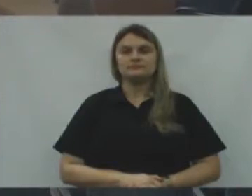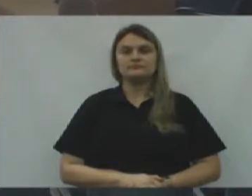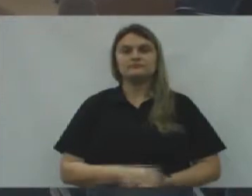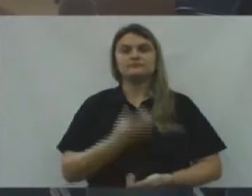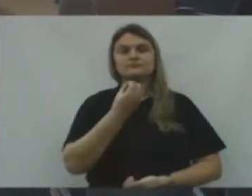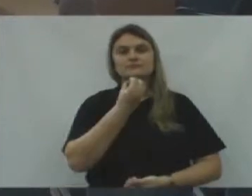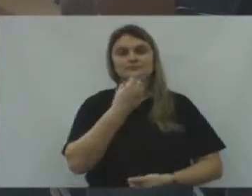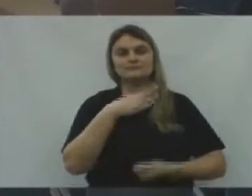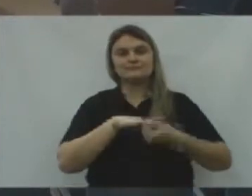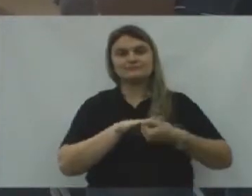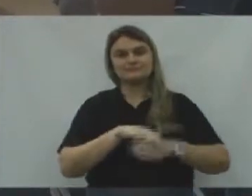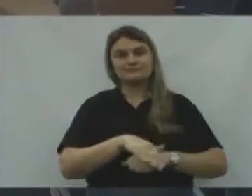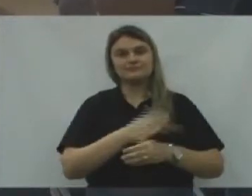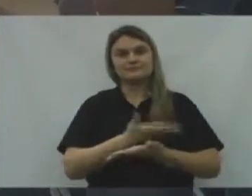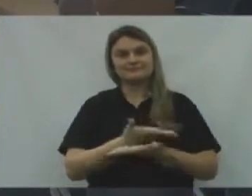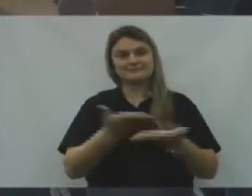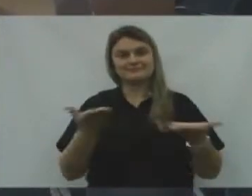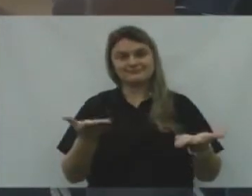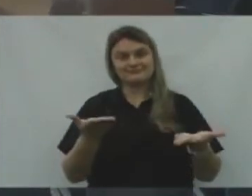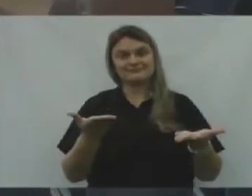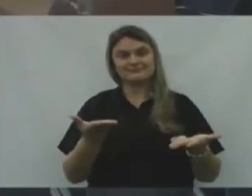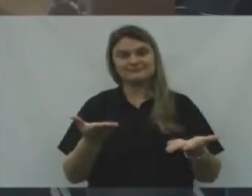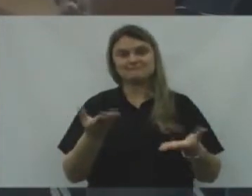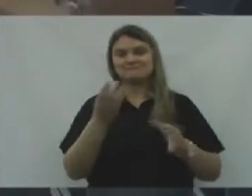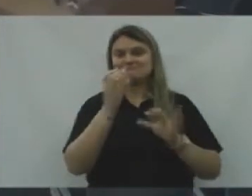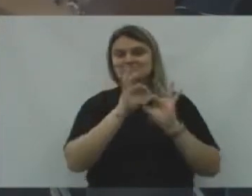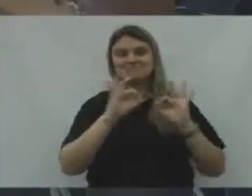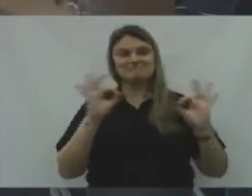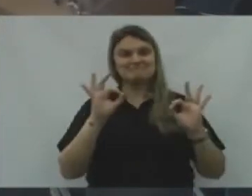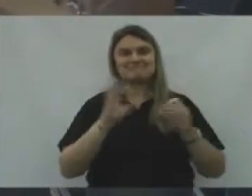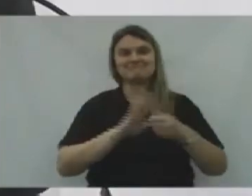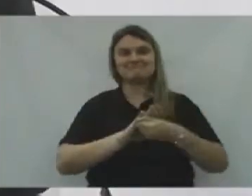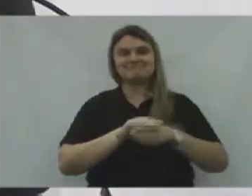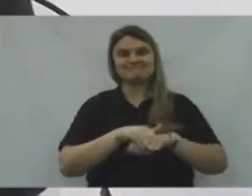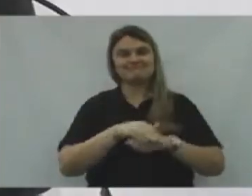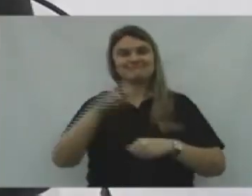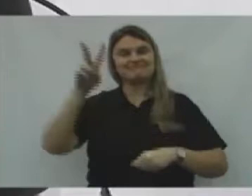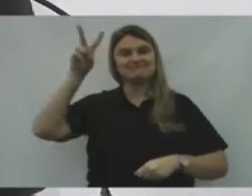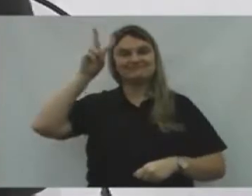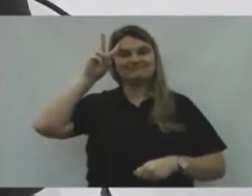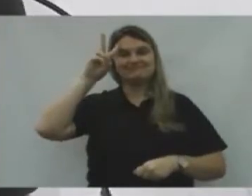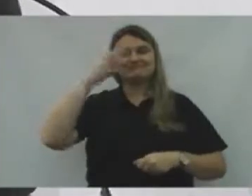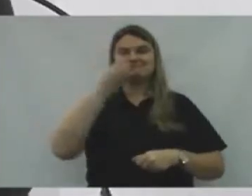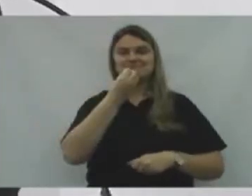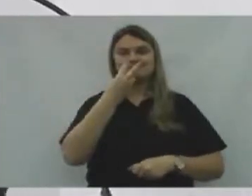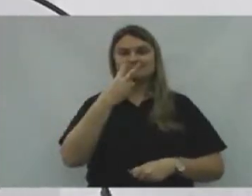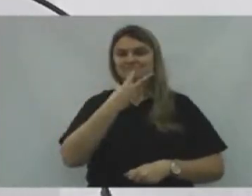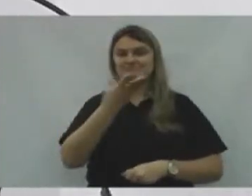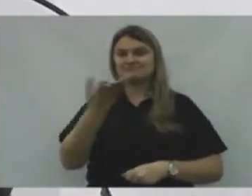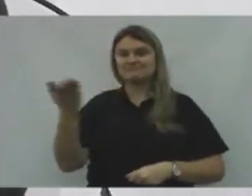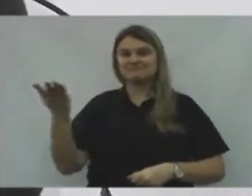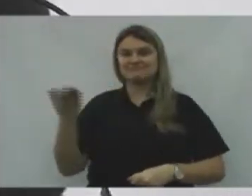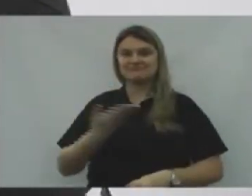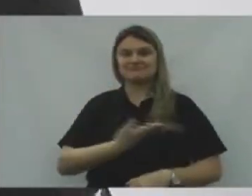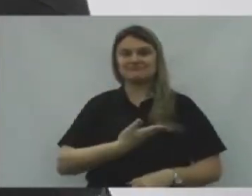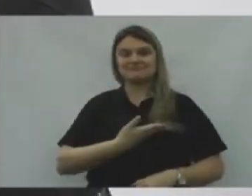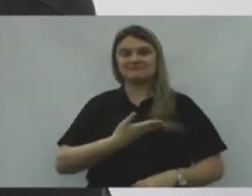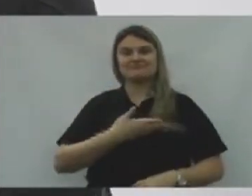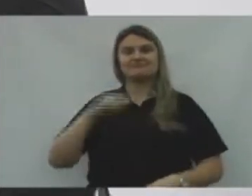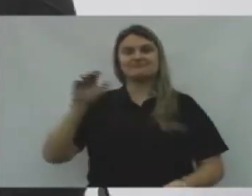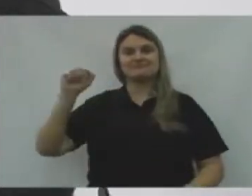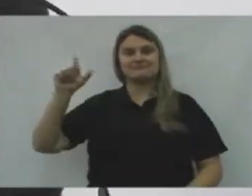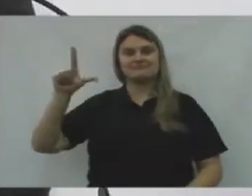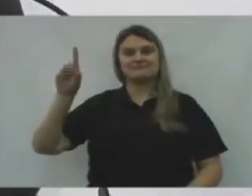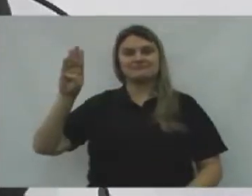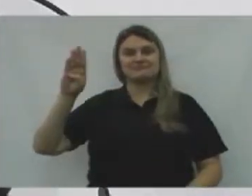Boa noite a todos. Ótima noite de segunda-feira. Bom ver os amigos aqui. O Albino,